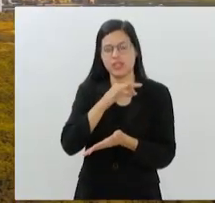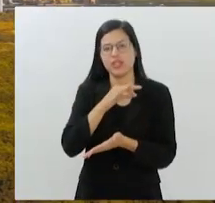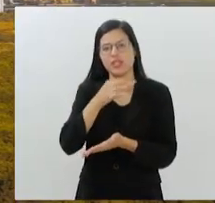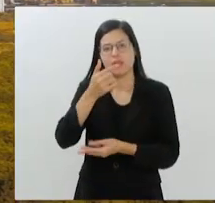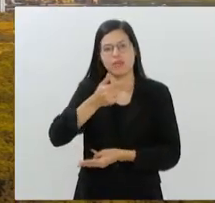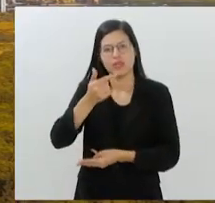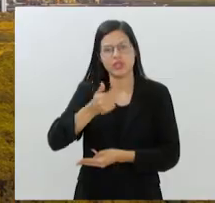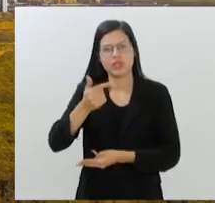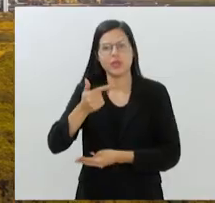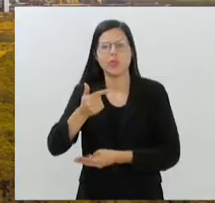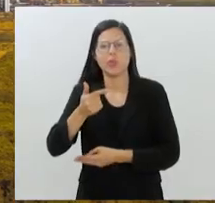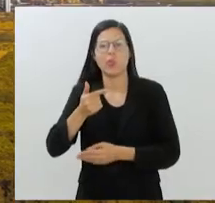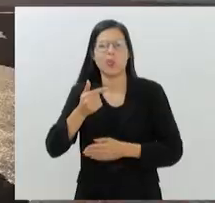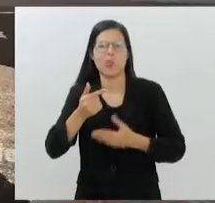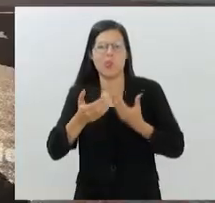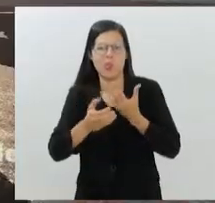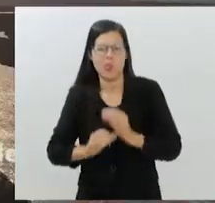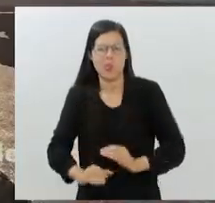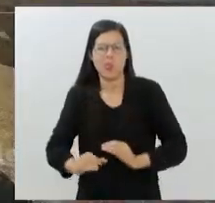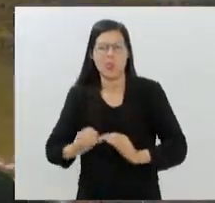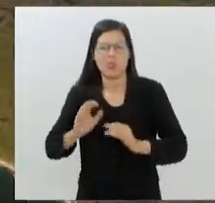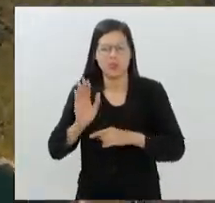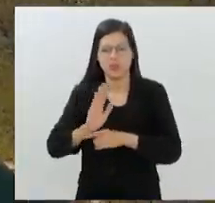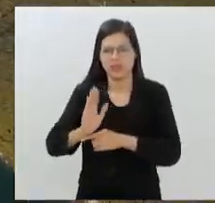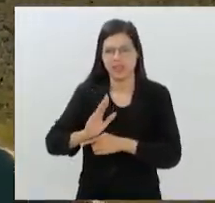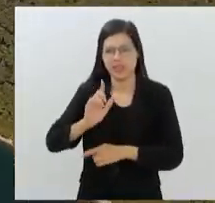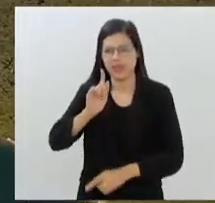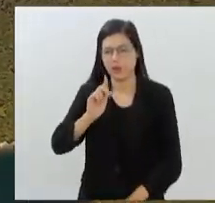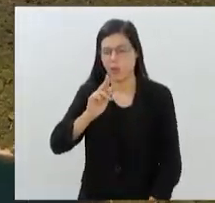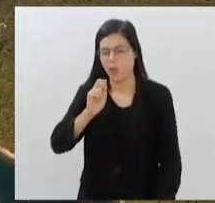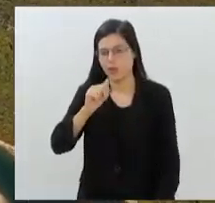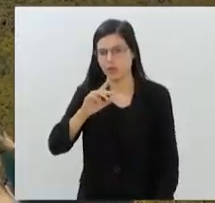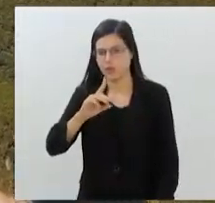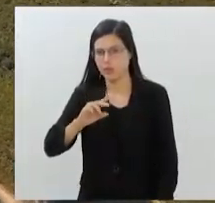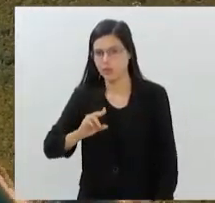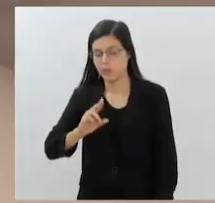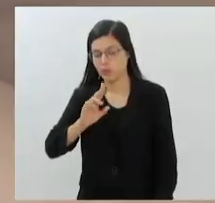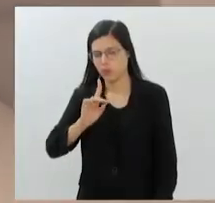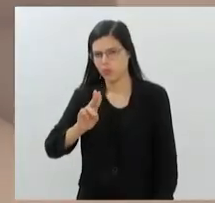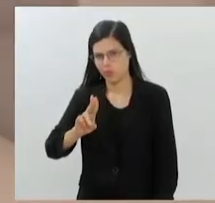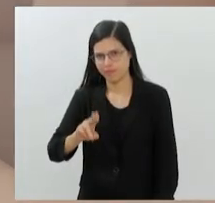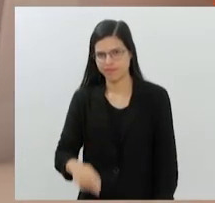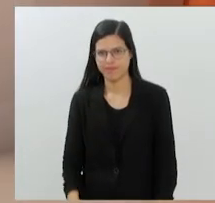a segunda edição do concurso Cine Guandu. O Bom Dia Alerj começa agora.